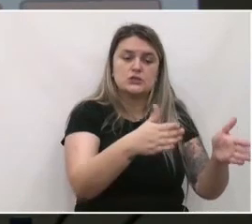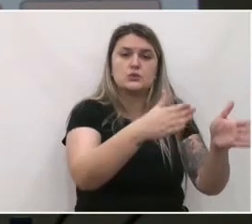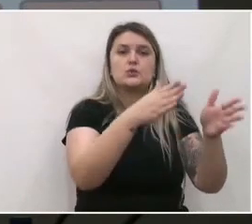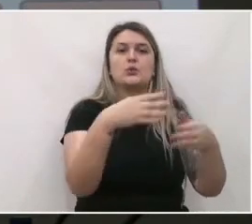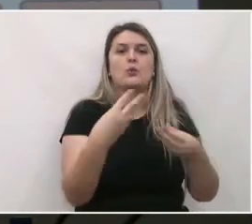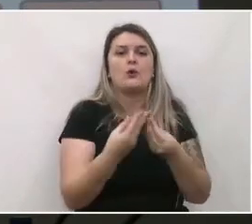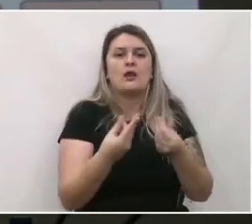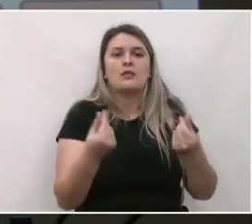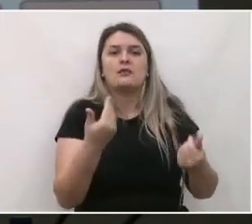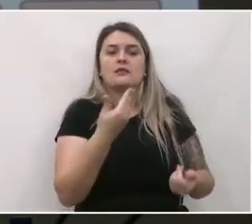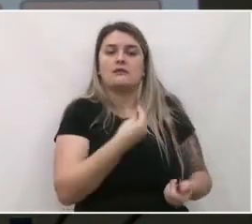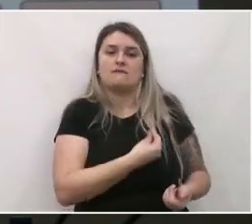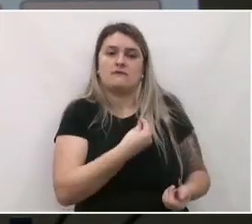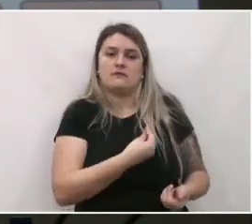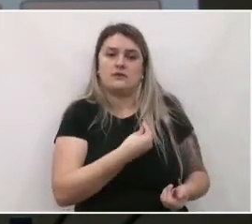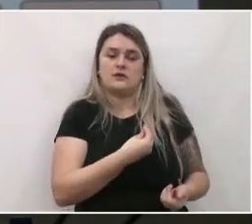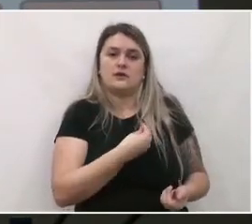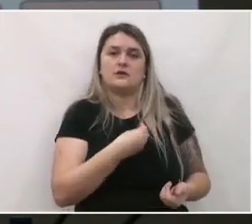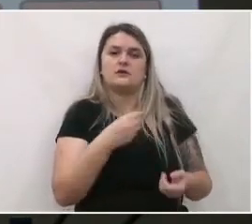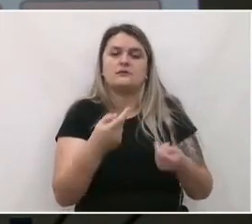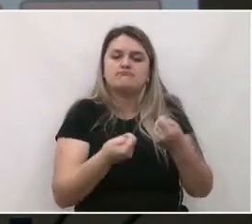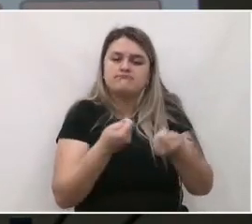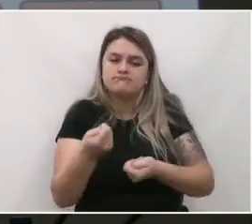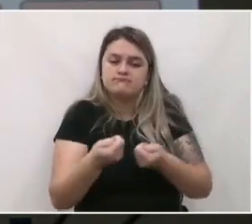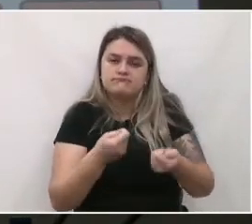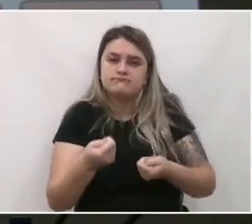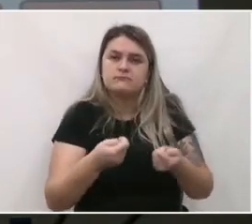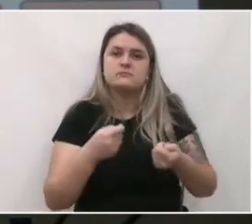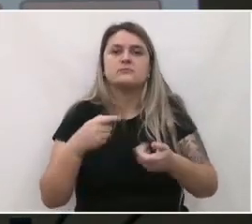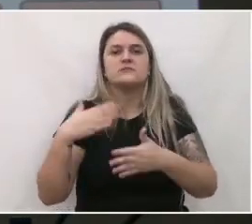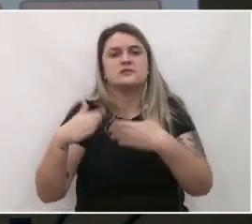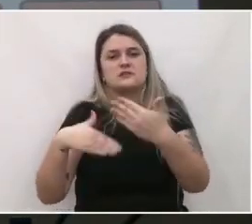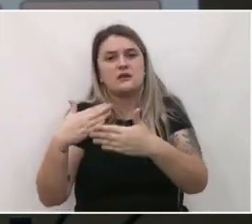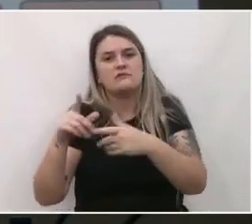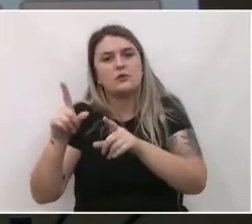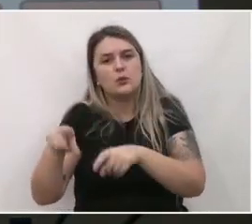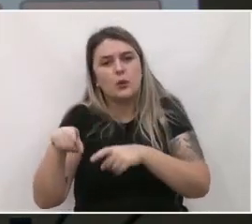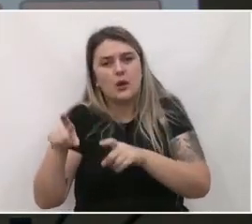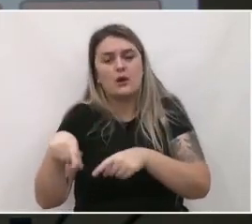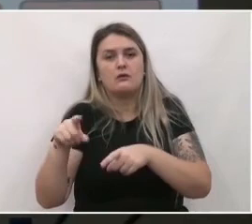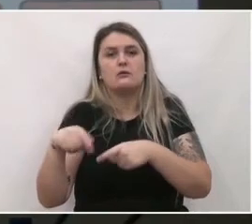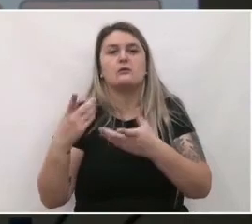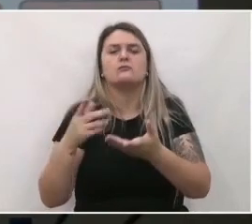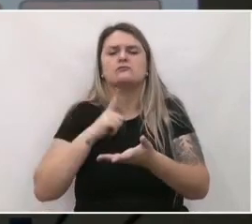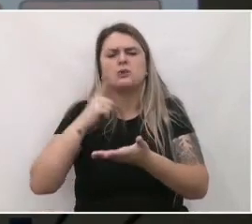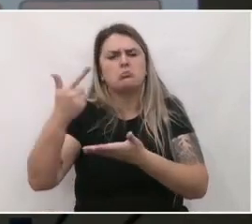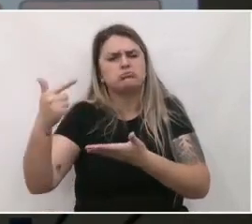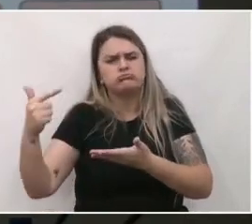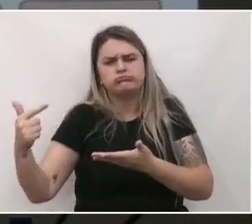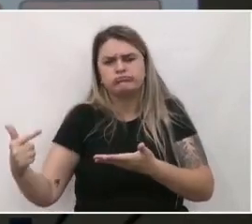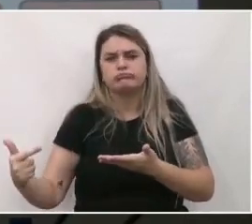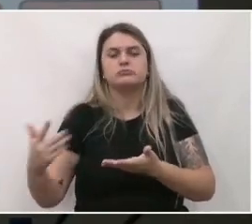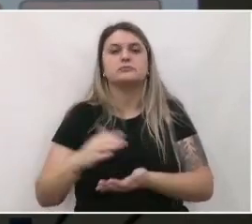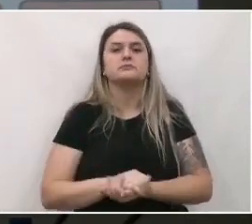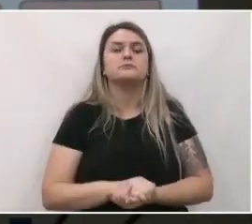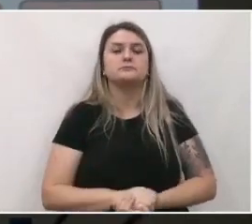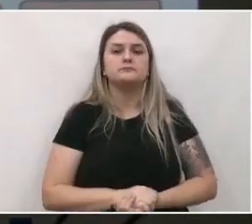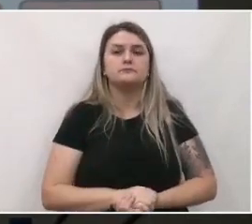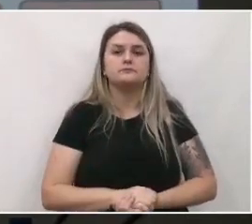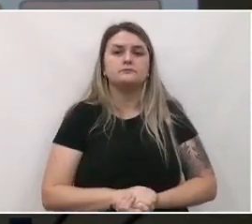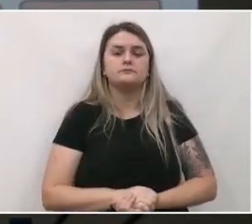Qualidade de Vida Urbana, Economia Urbana, Desenvolvimento Rural Sustentável e outras ações complementares.